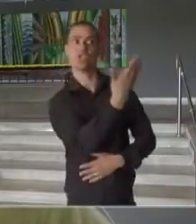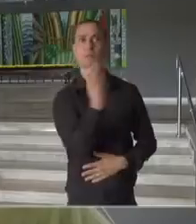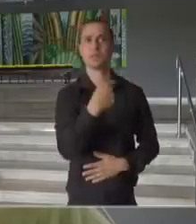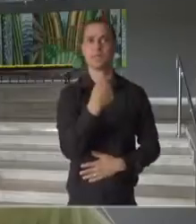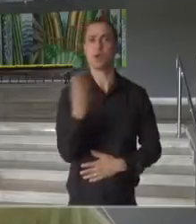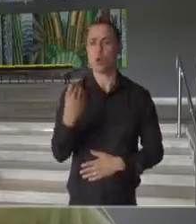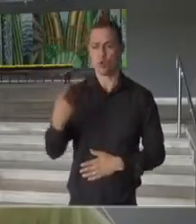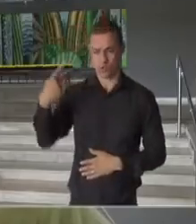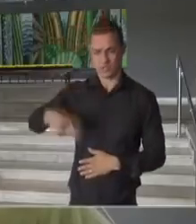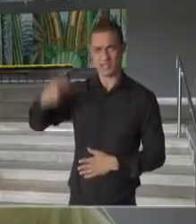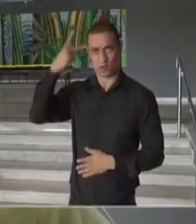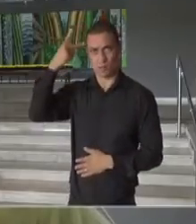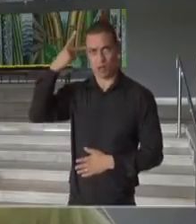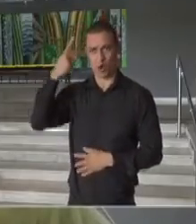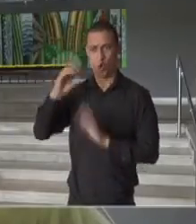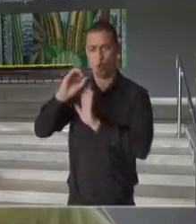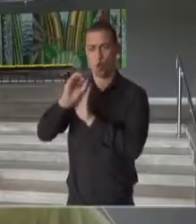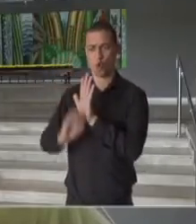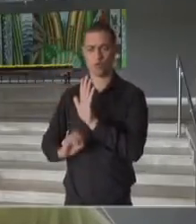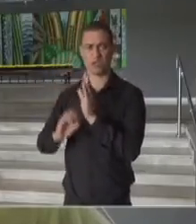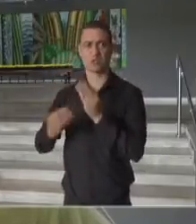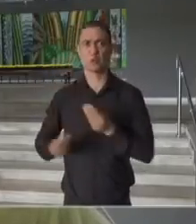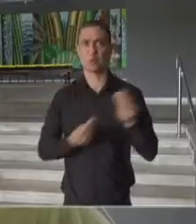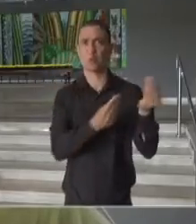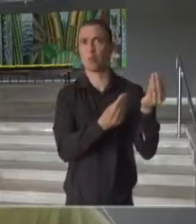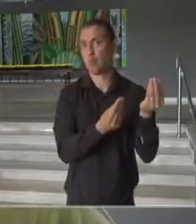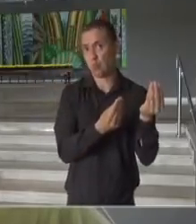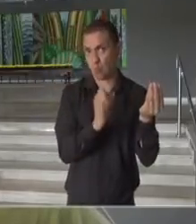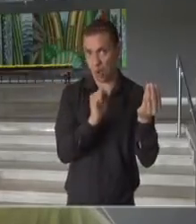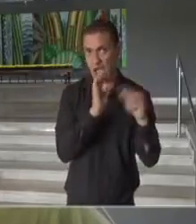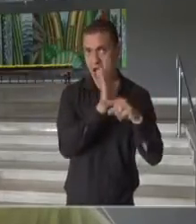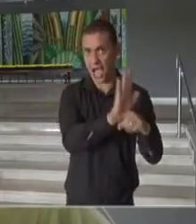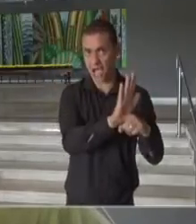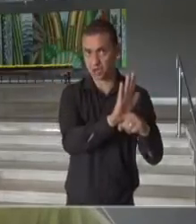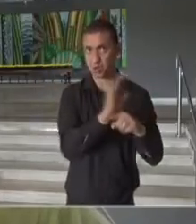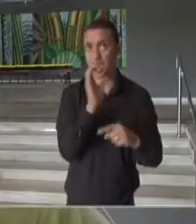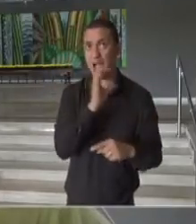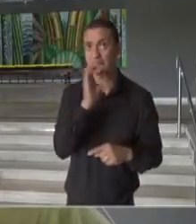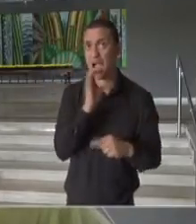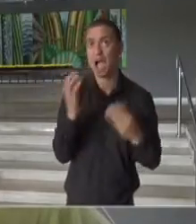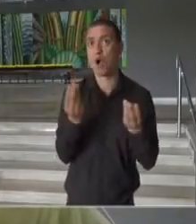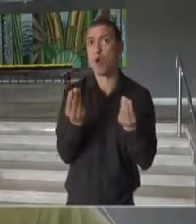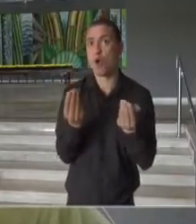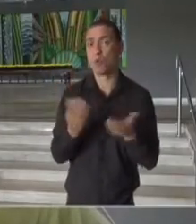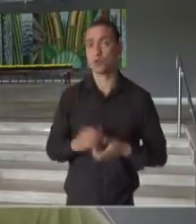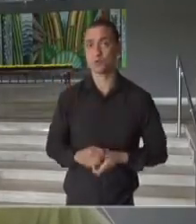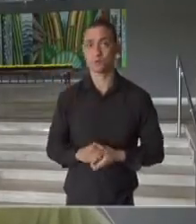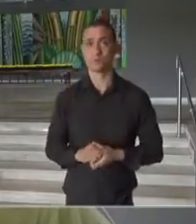maneira esse ofício do Estado vocês acreditam que pode ajudar a acelerar essa autorização?